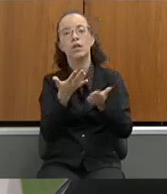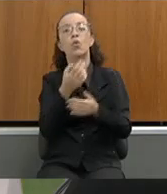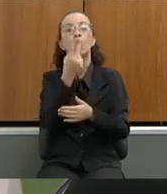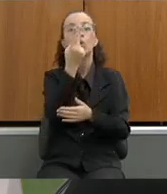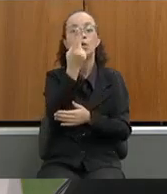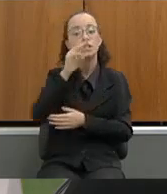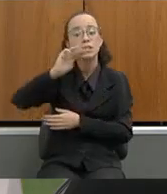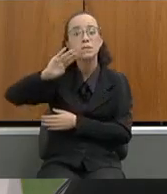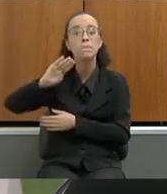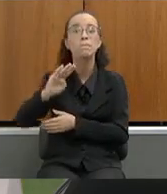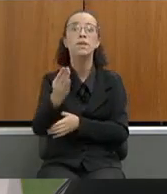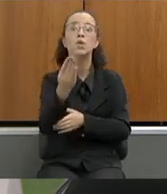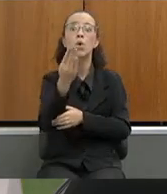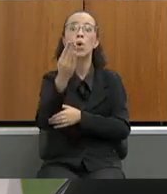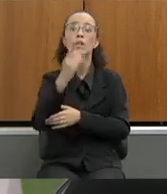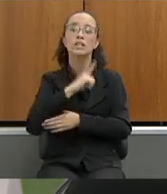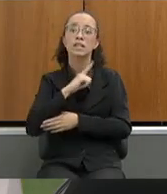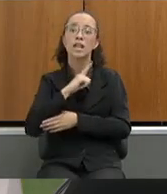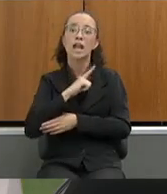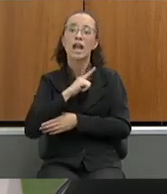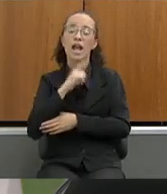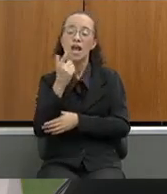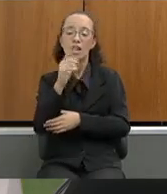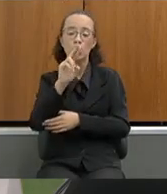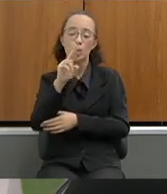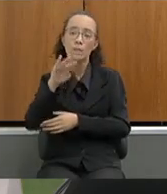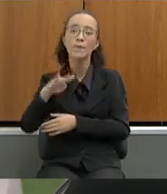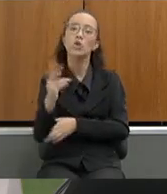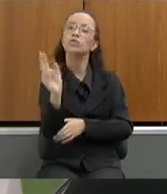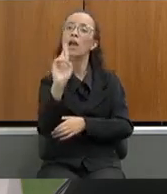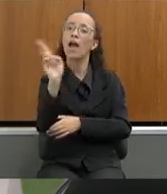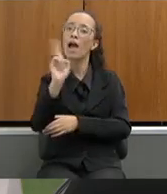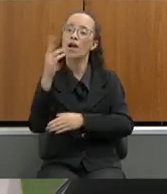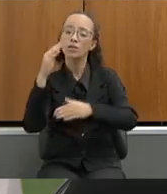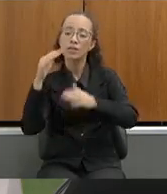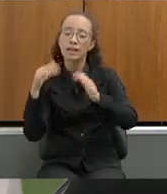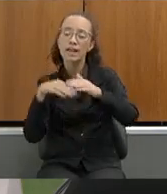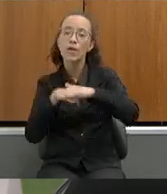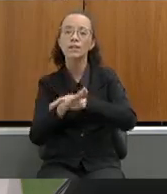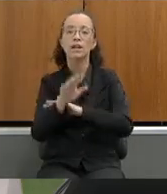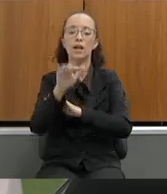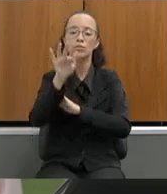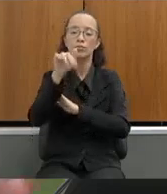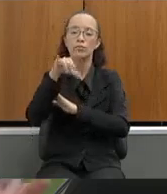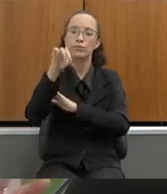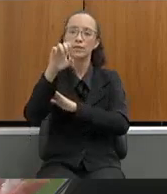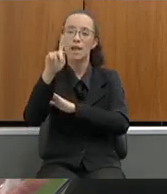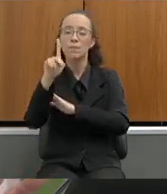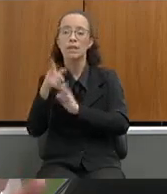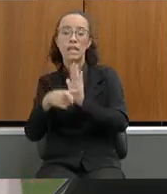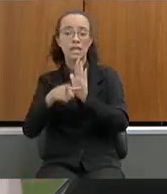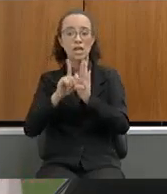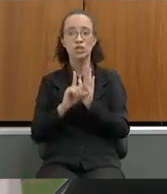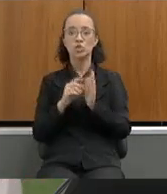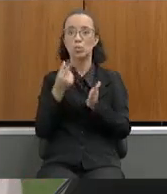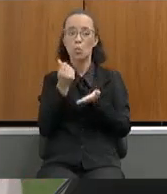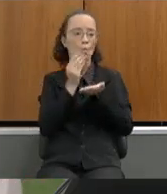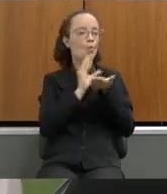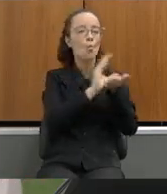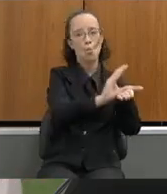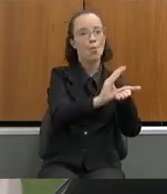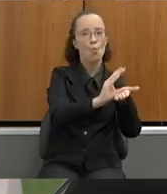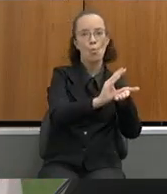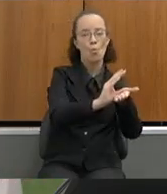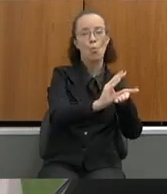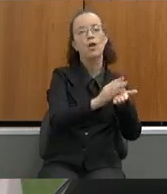2 bilhões e 500 milhões de reais em caixa do Fundeb que o governo não fez o investimento ao longo do ano seja na